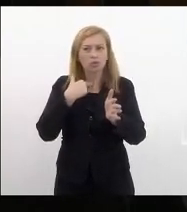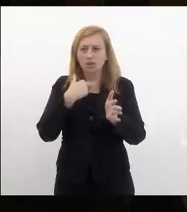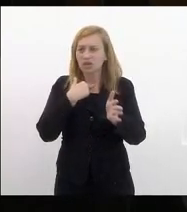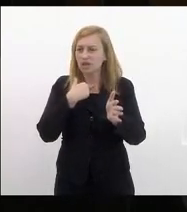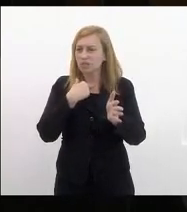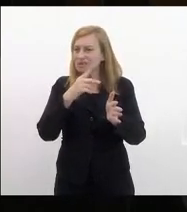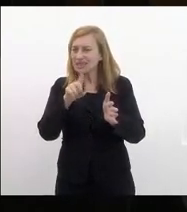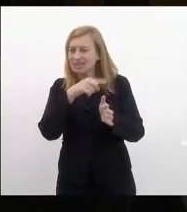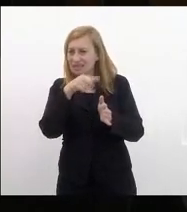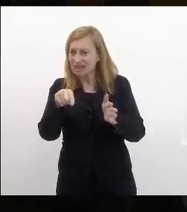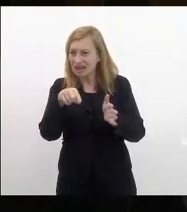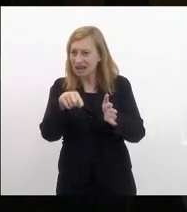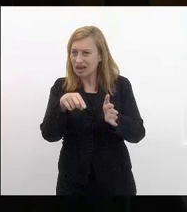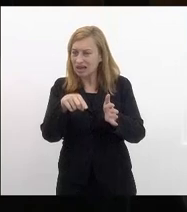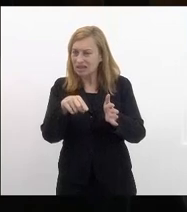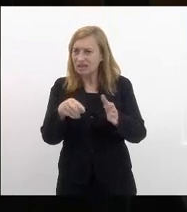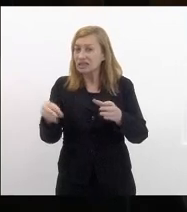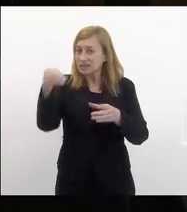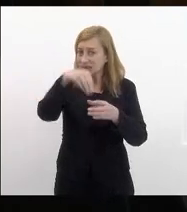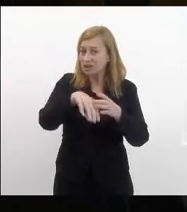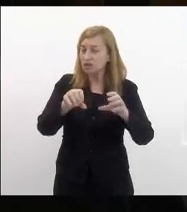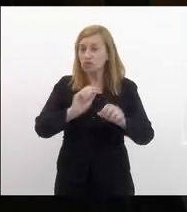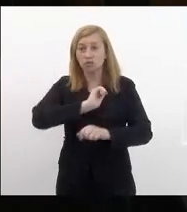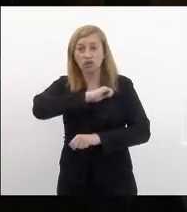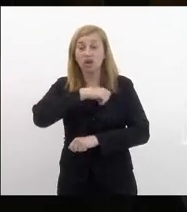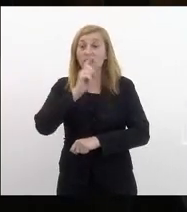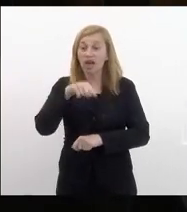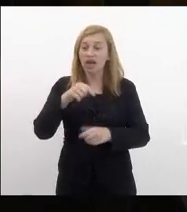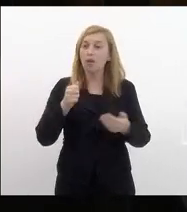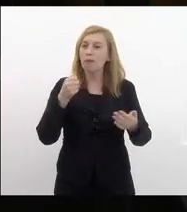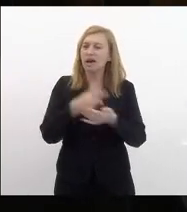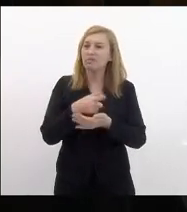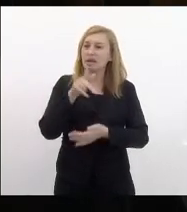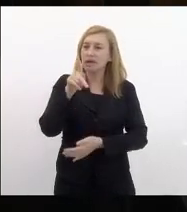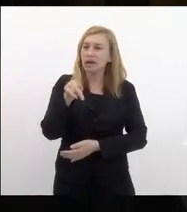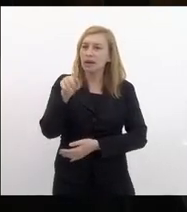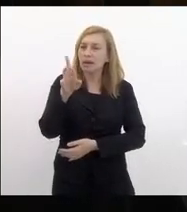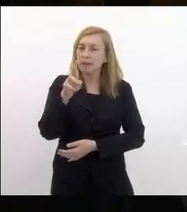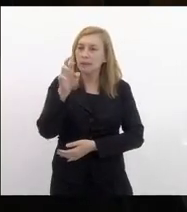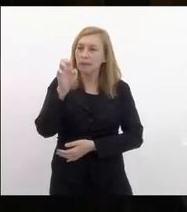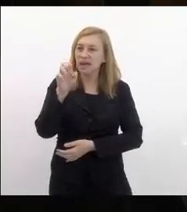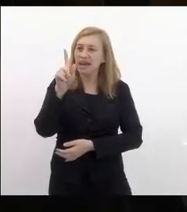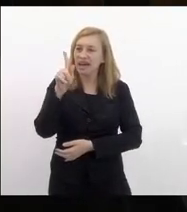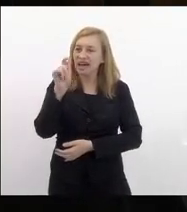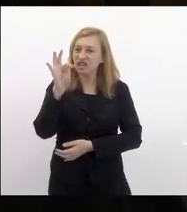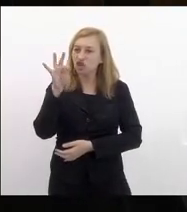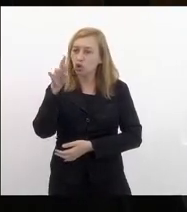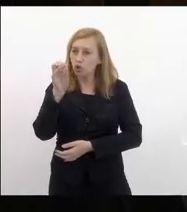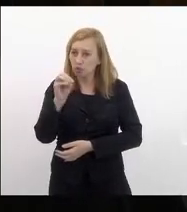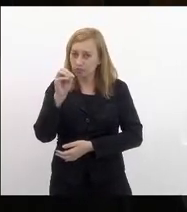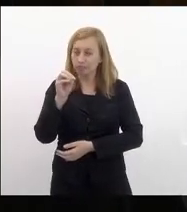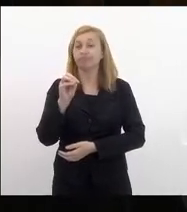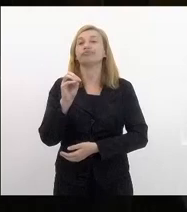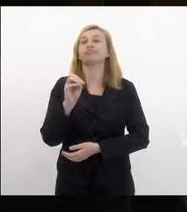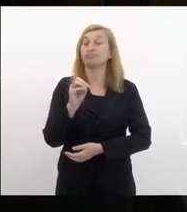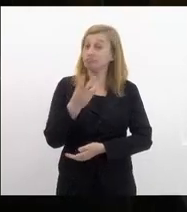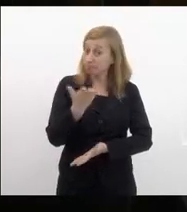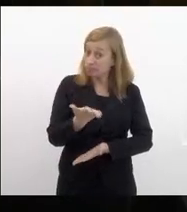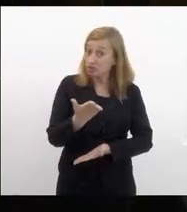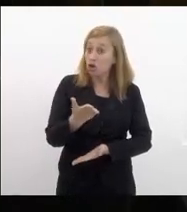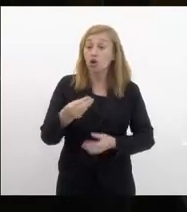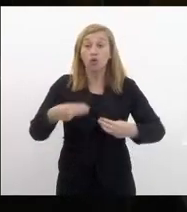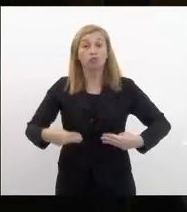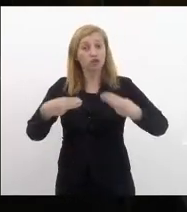alguma estando no regime de recuperação fiscal é o pagamento de precatório tá aí tá aí presente enquanto isso o